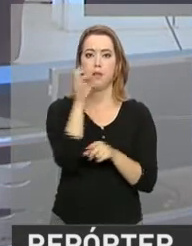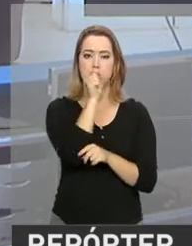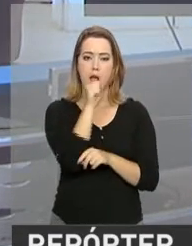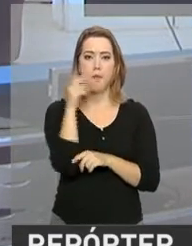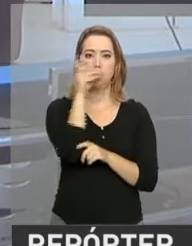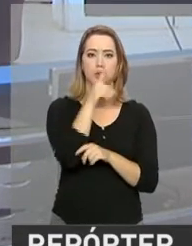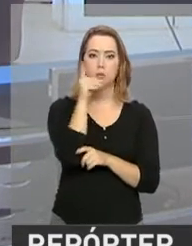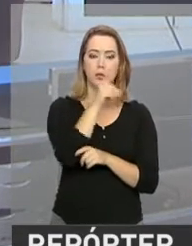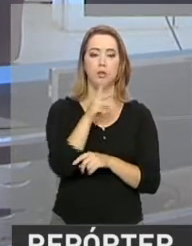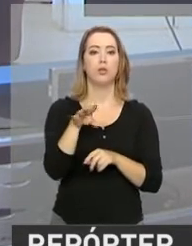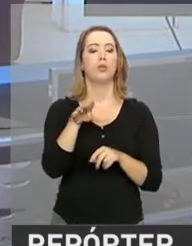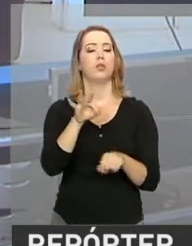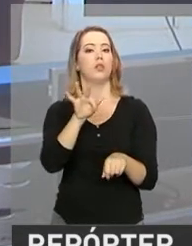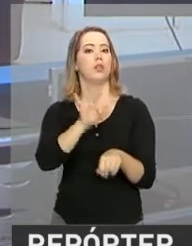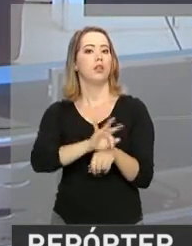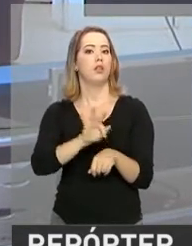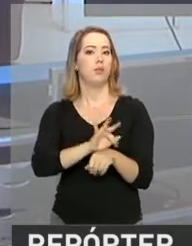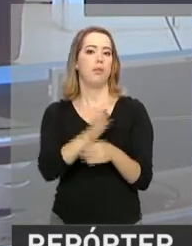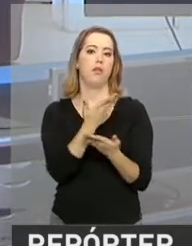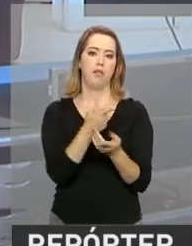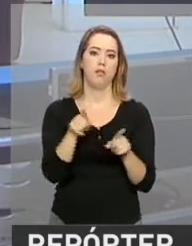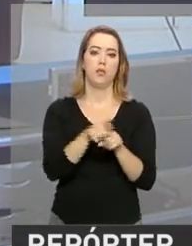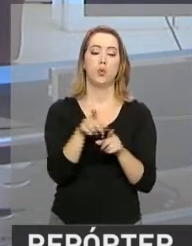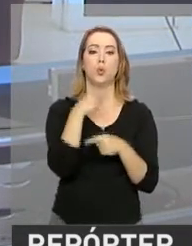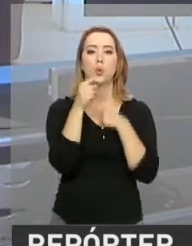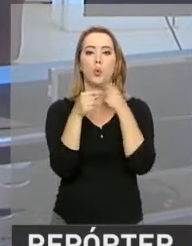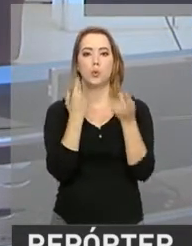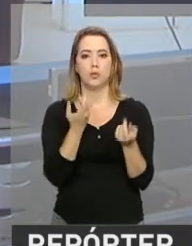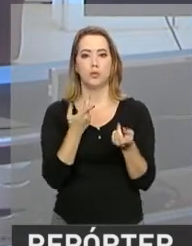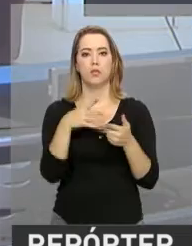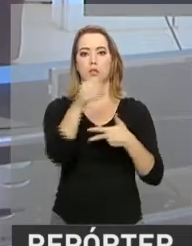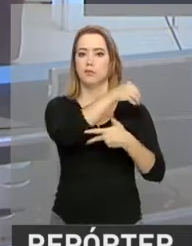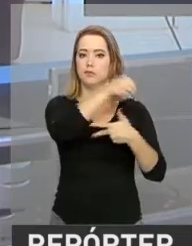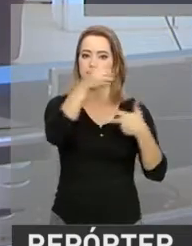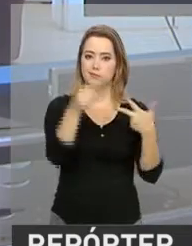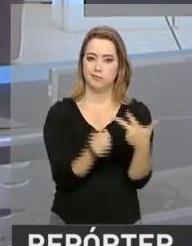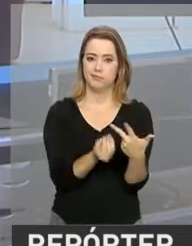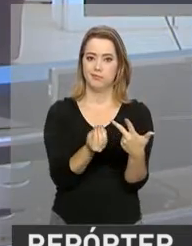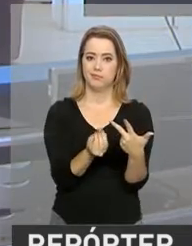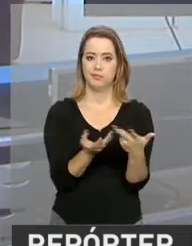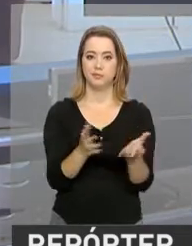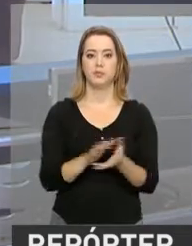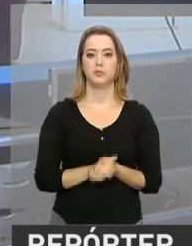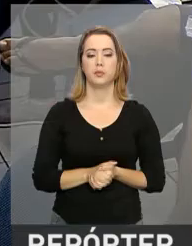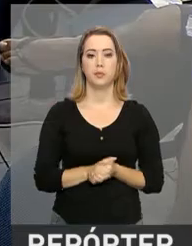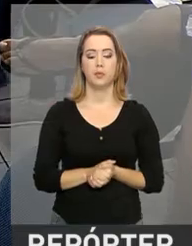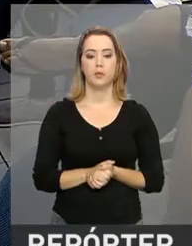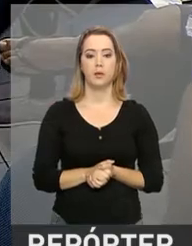finados para tirar dúvidas sobre a realização das provas do Exame Nacional do Ensino Médio, o Enem.